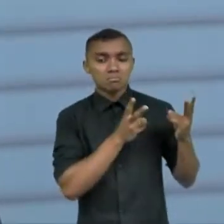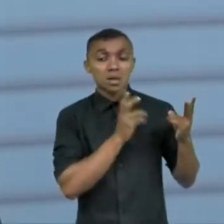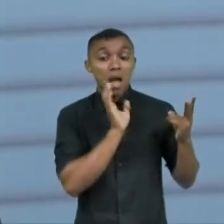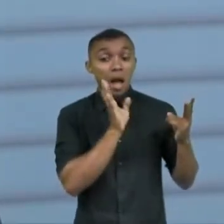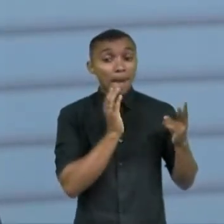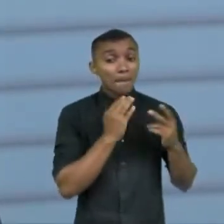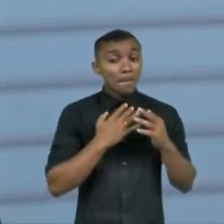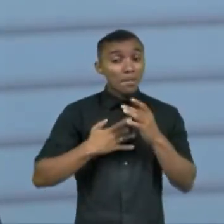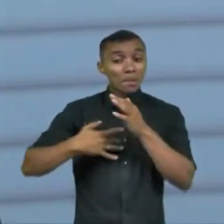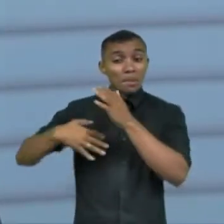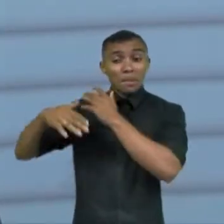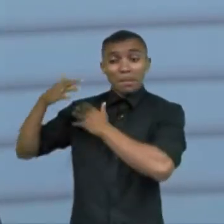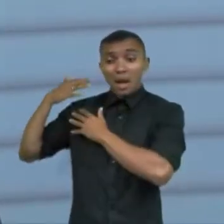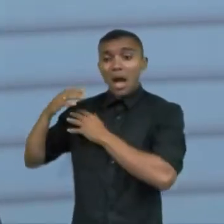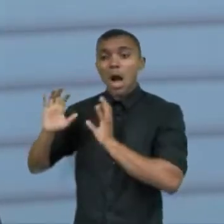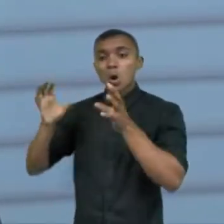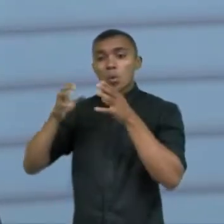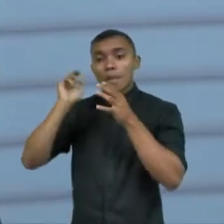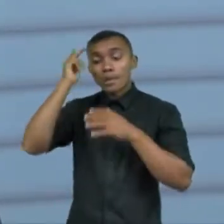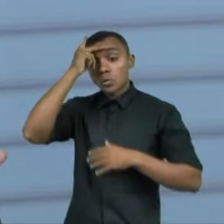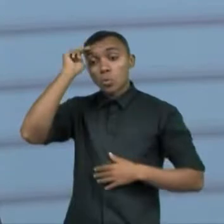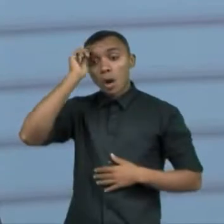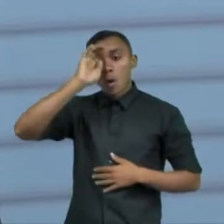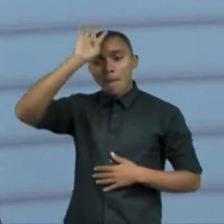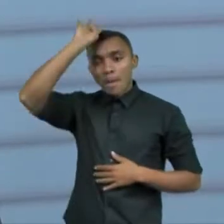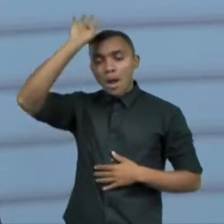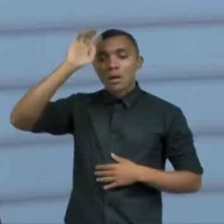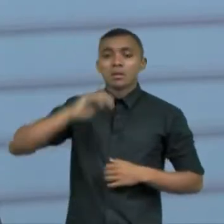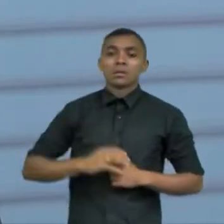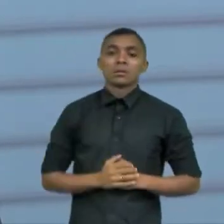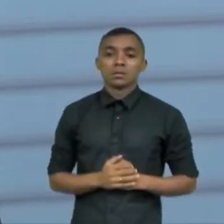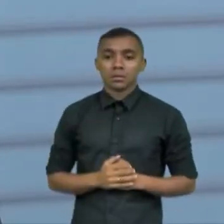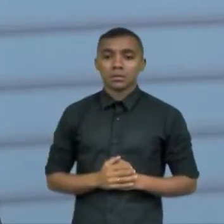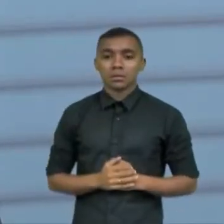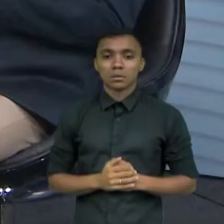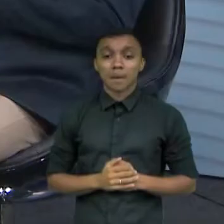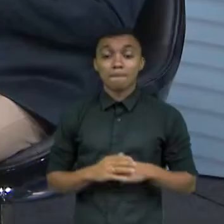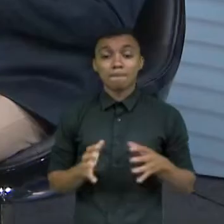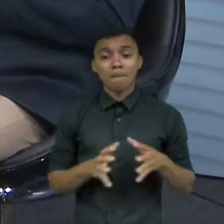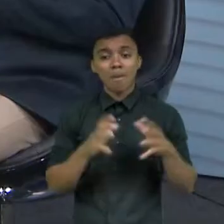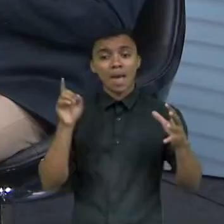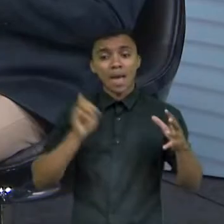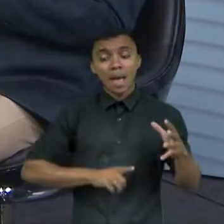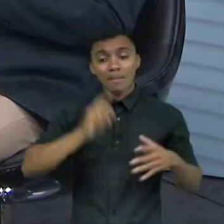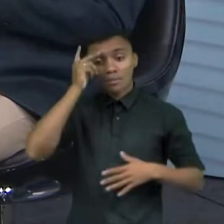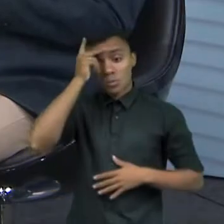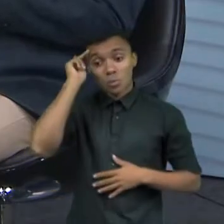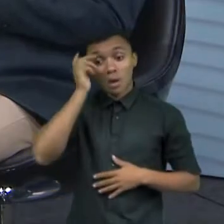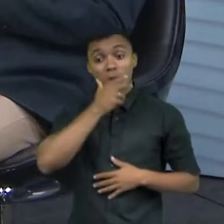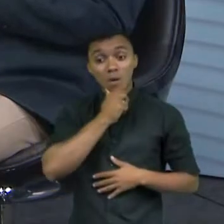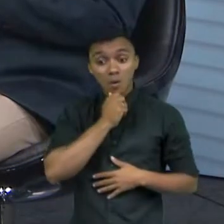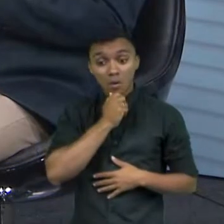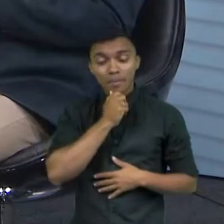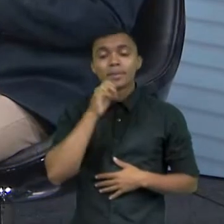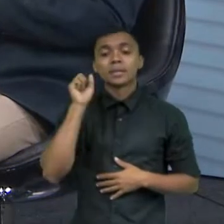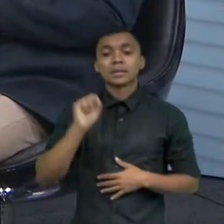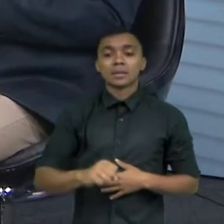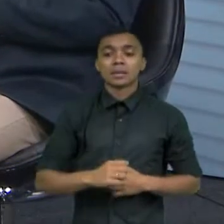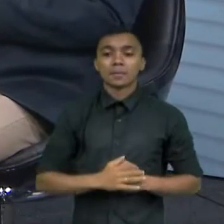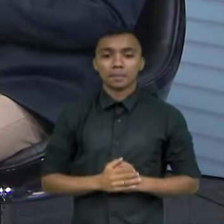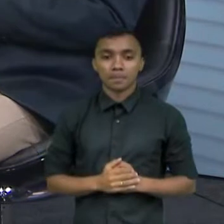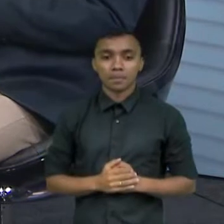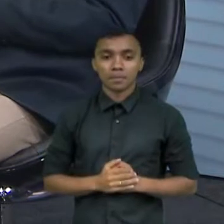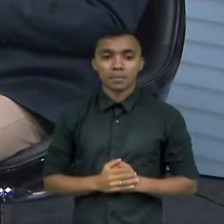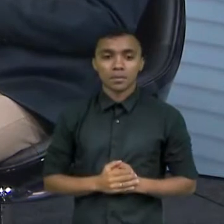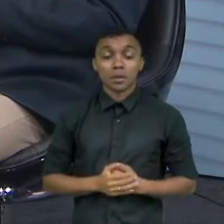trás da época dos romanos ainda como era considerada e a maior incidência no sexo masculino era considerado assim hoje